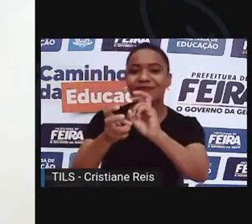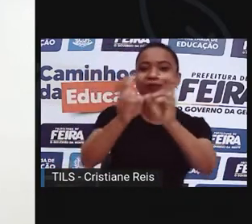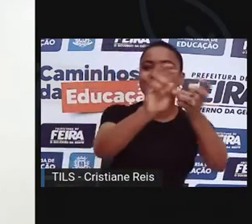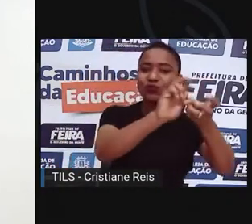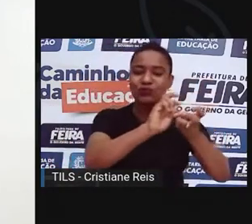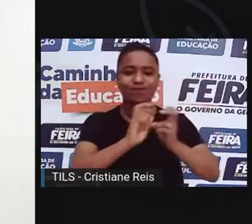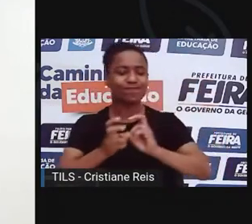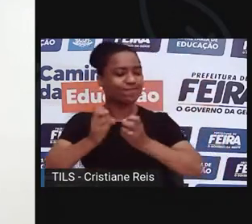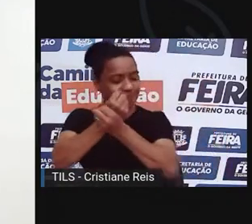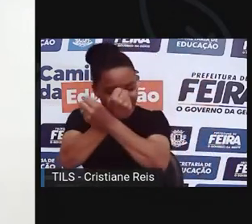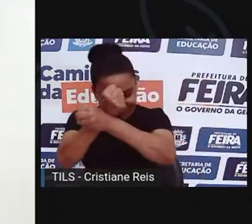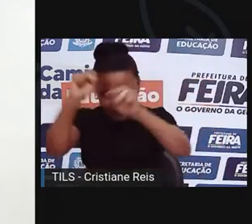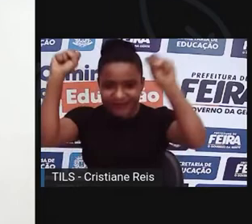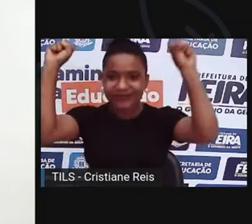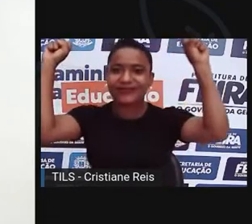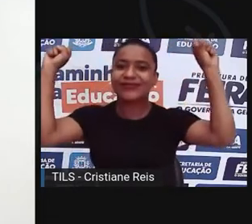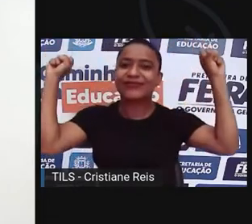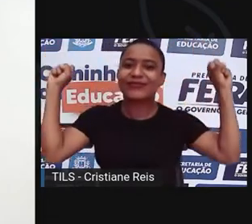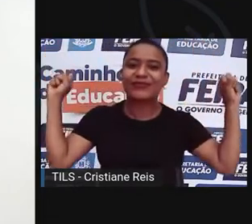opressor